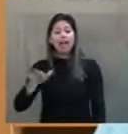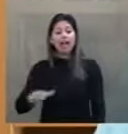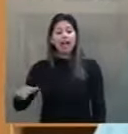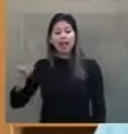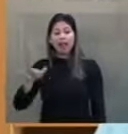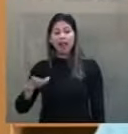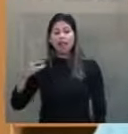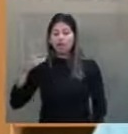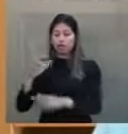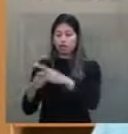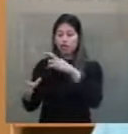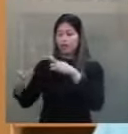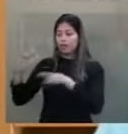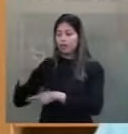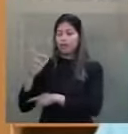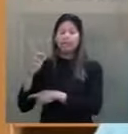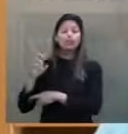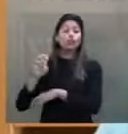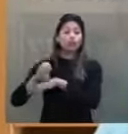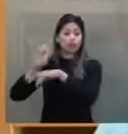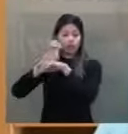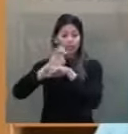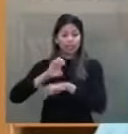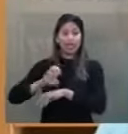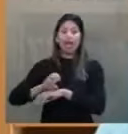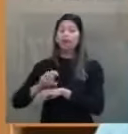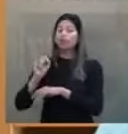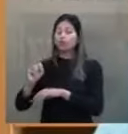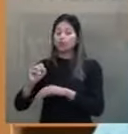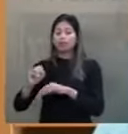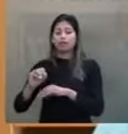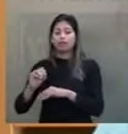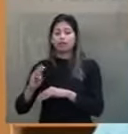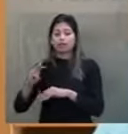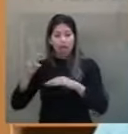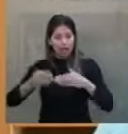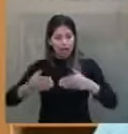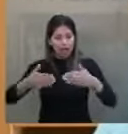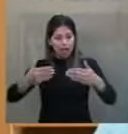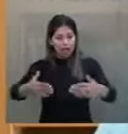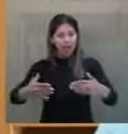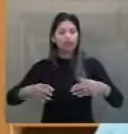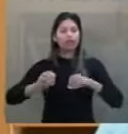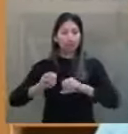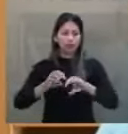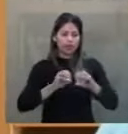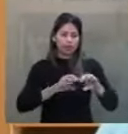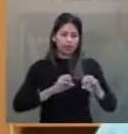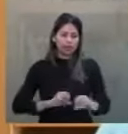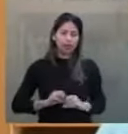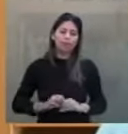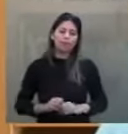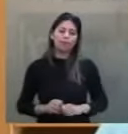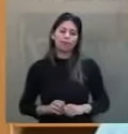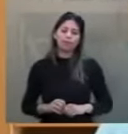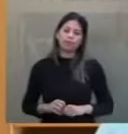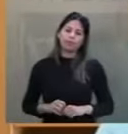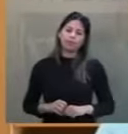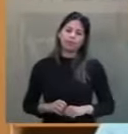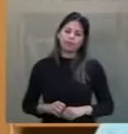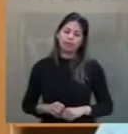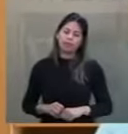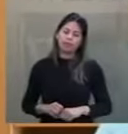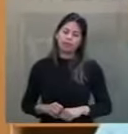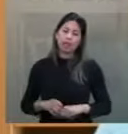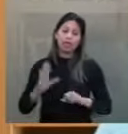fiscalização do Estado da Educação. Em sintonia com essa questão que envolve a imputação